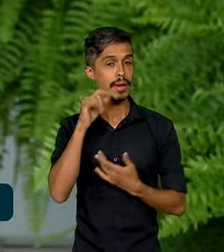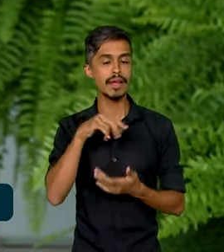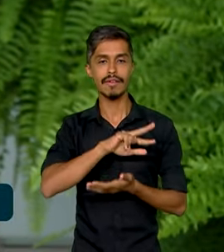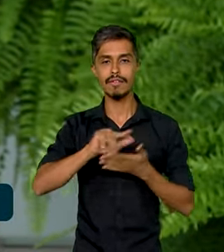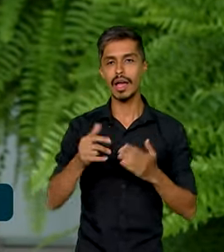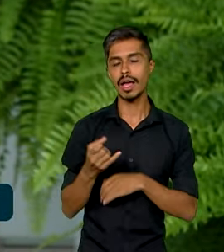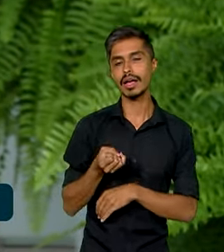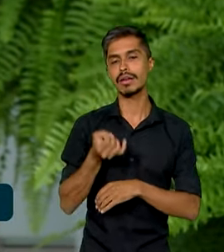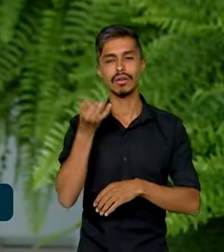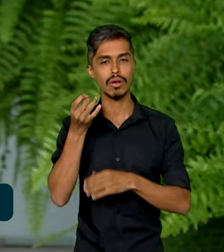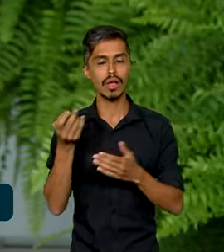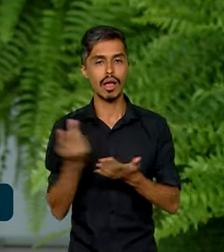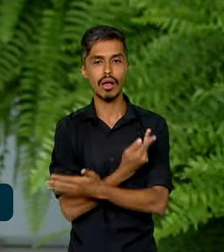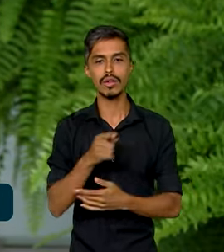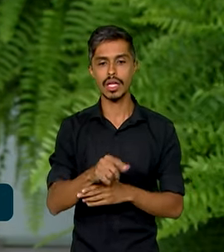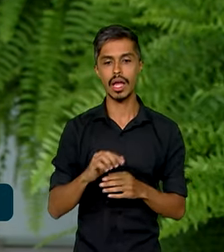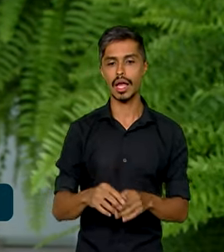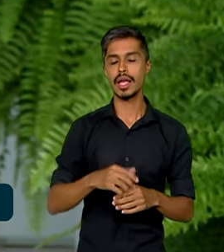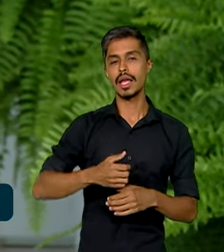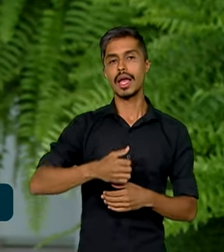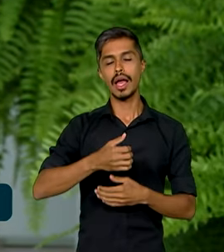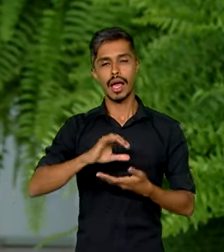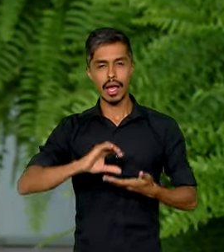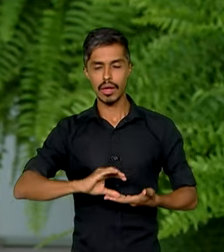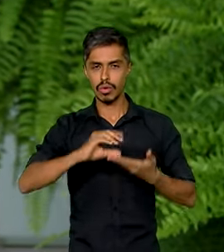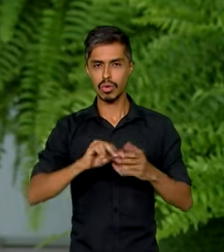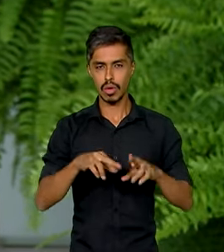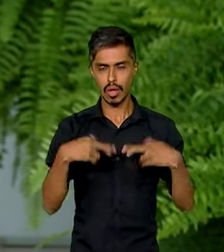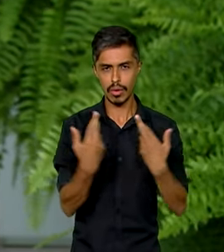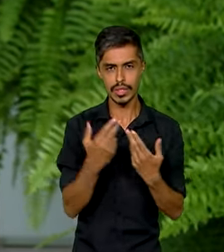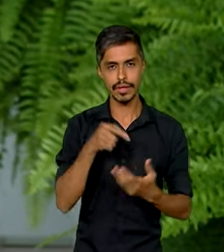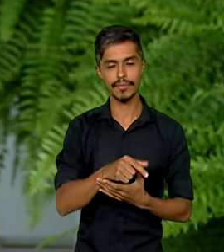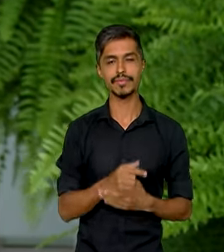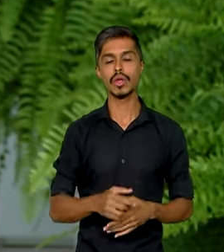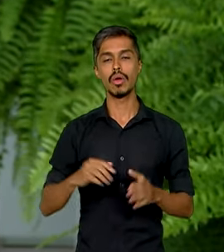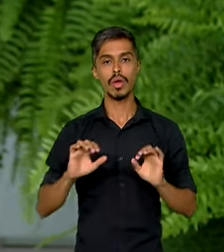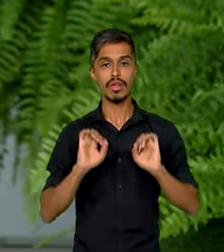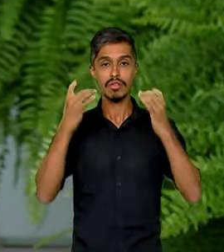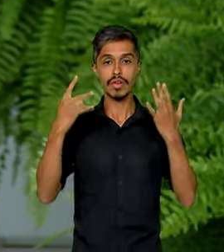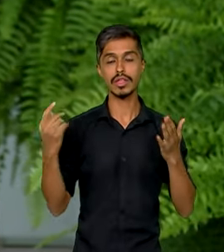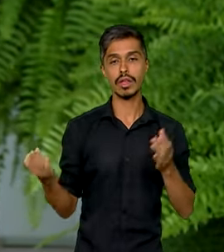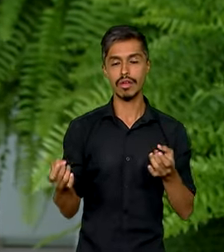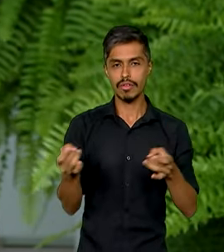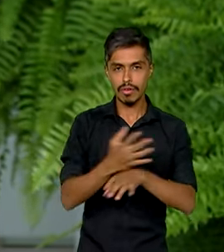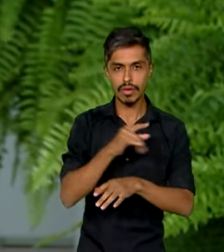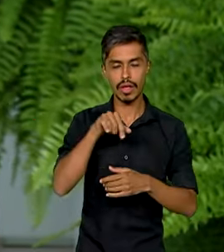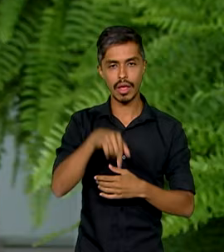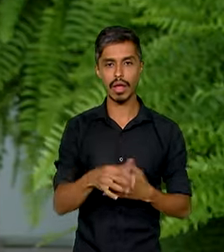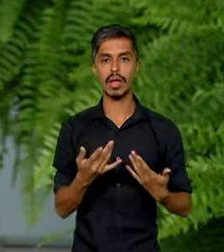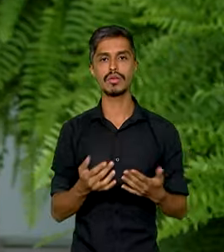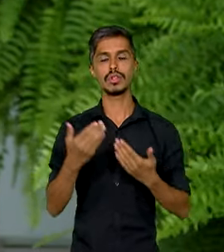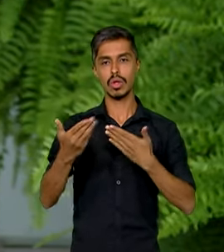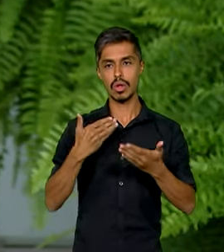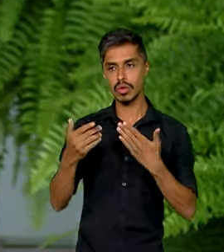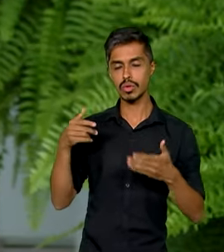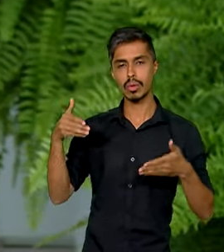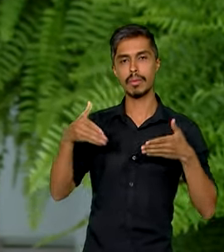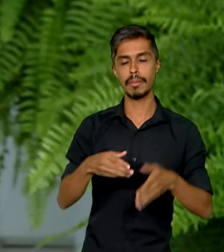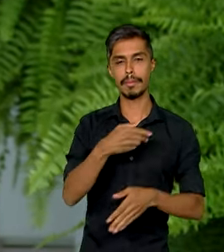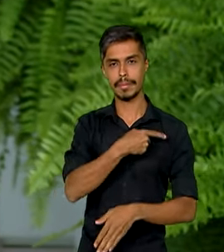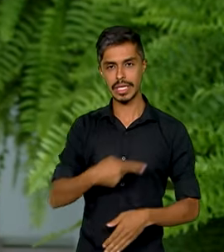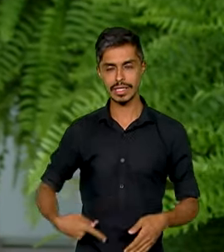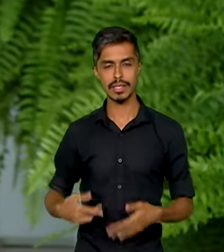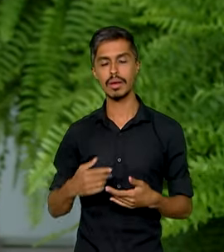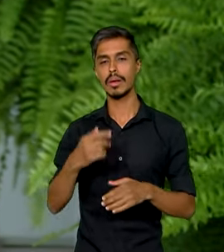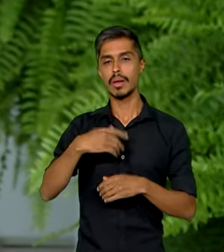63ª Cúpula de Líderes do Mercosul. O evento marca o fim da presidência pró-têmpora e brasileira do bloco, que foi